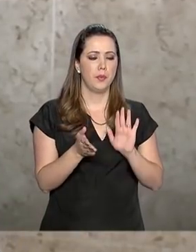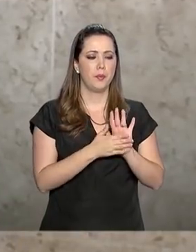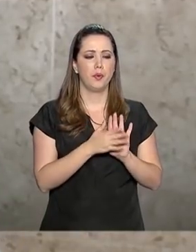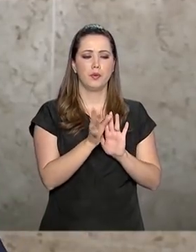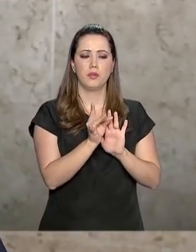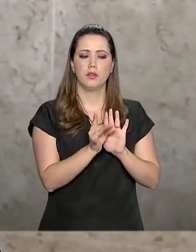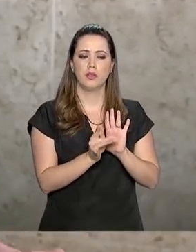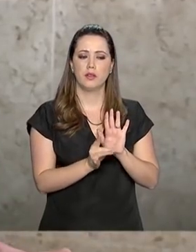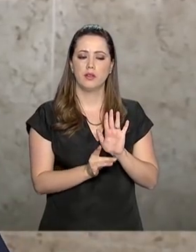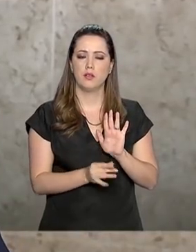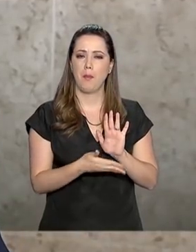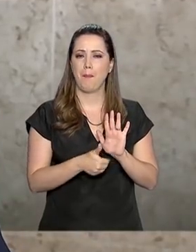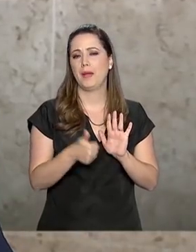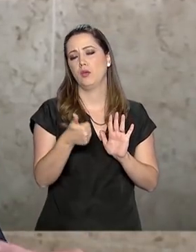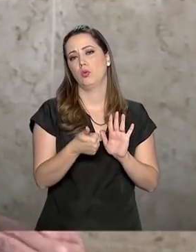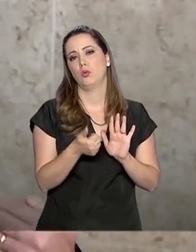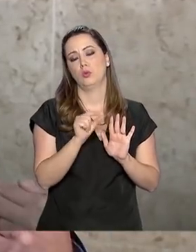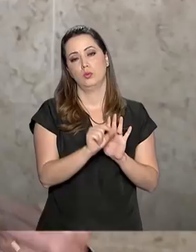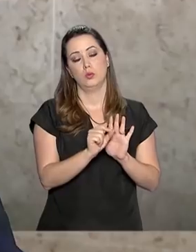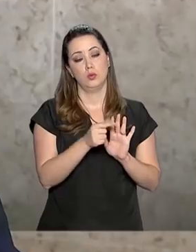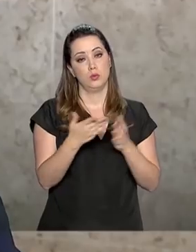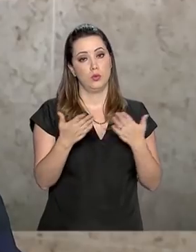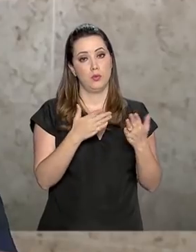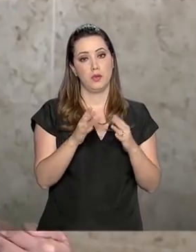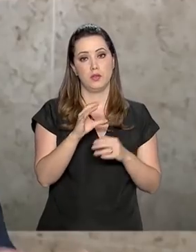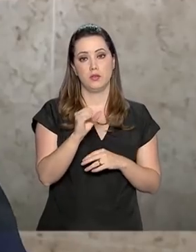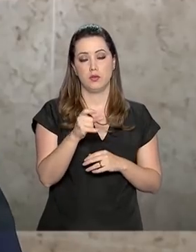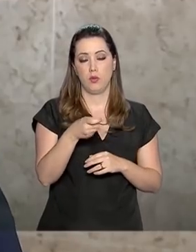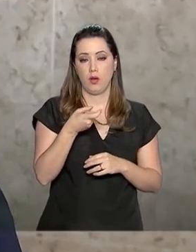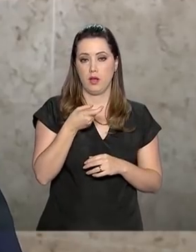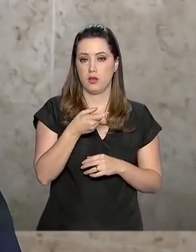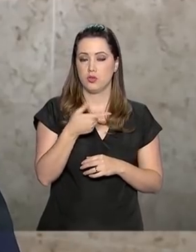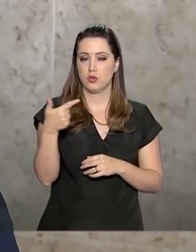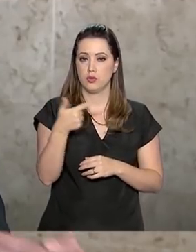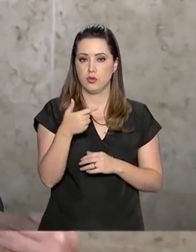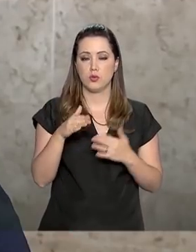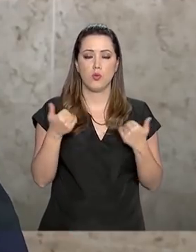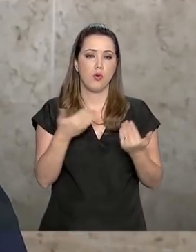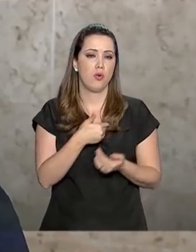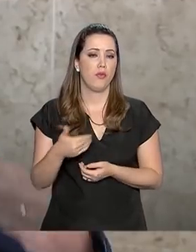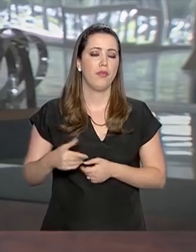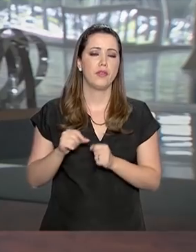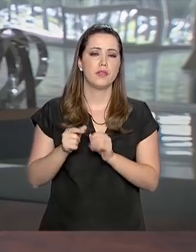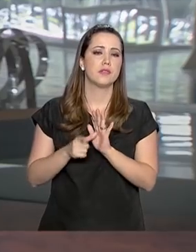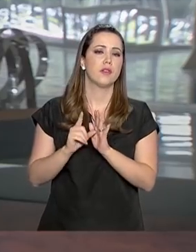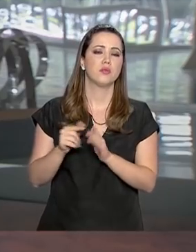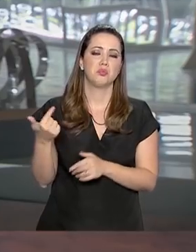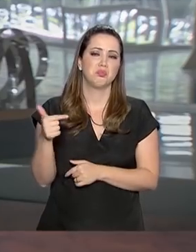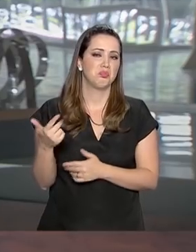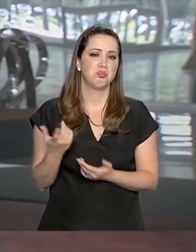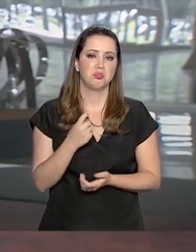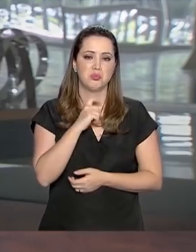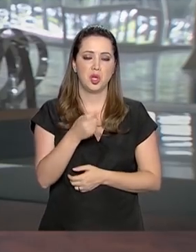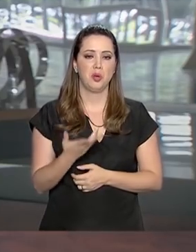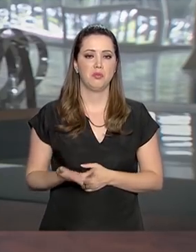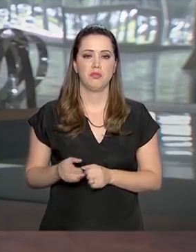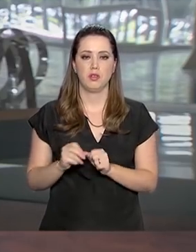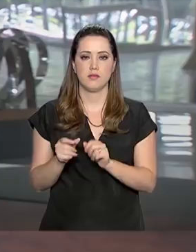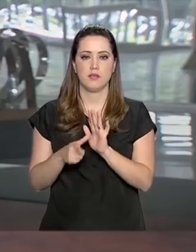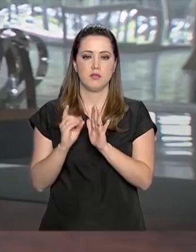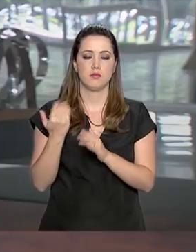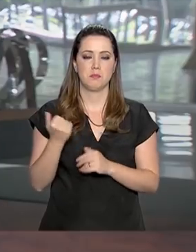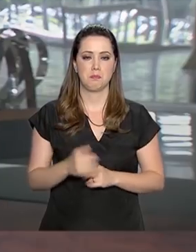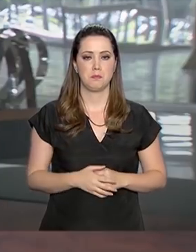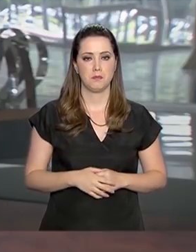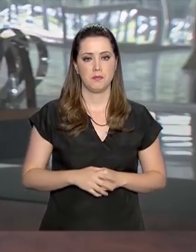mais adequada do Caixa 2. Qual governo fez isso antes? Nenhum. Bom, depois